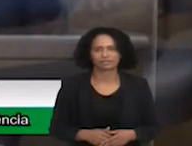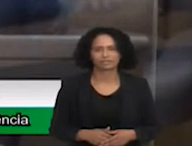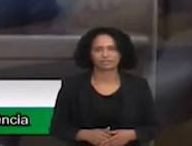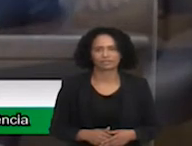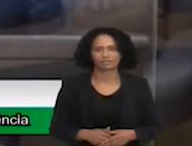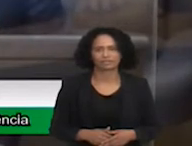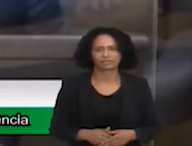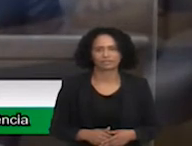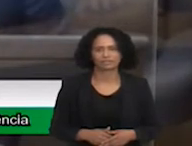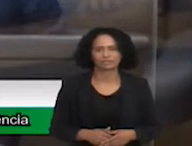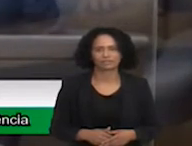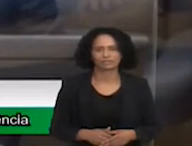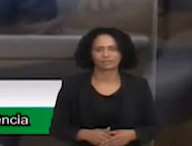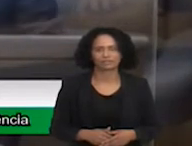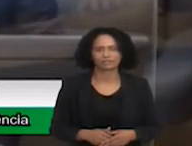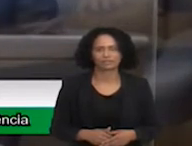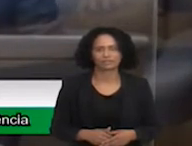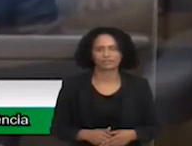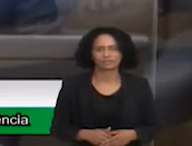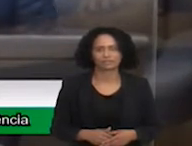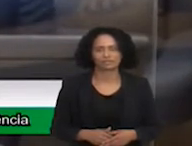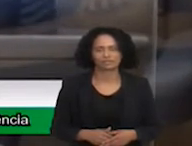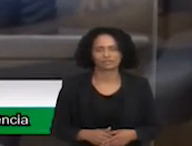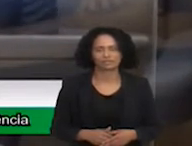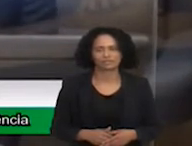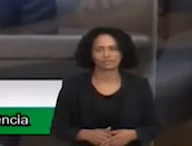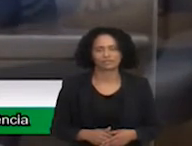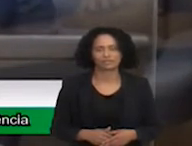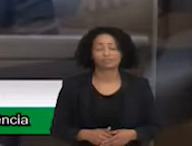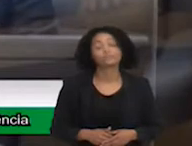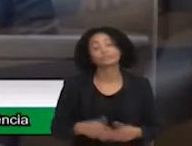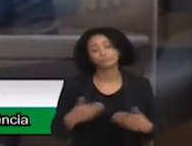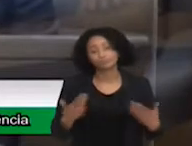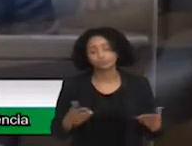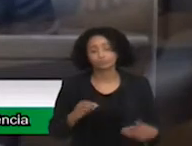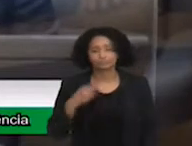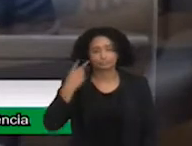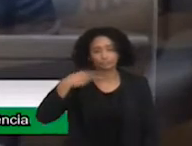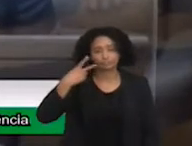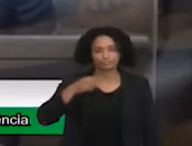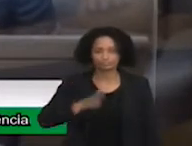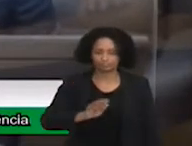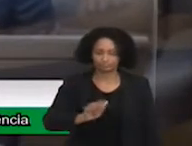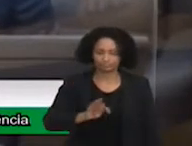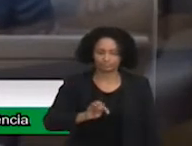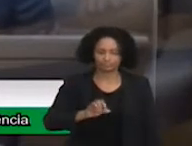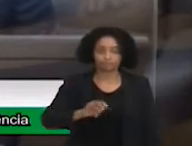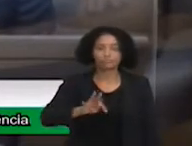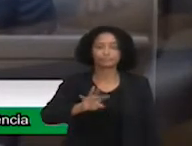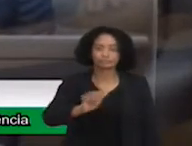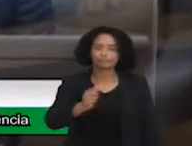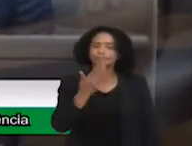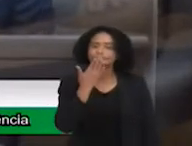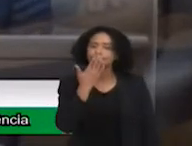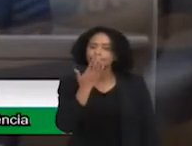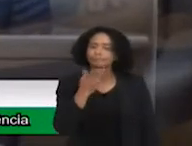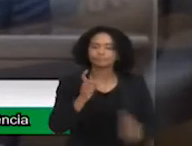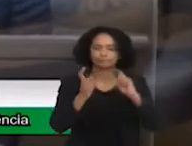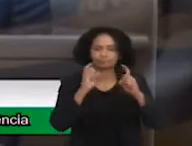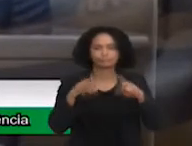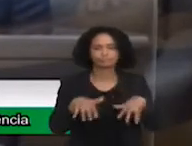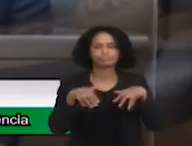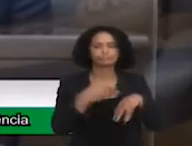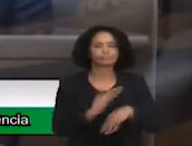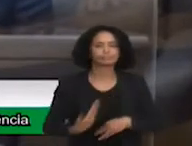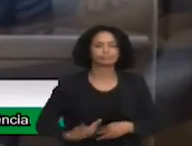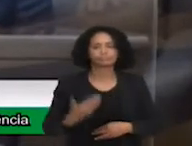Como é de conhecimento, foi o vereador Batista que solicitou essa audiência pública. Eu quero passar aqui a presidência para ele, para que ele